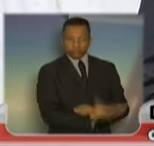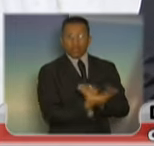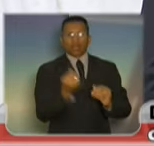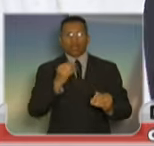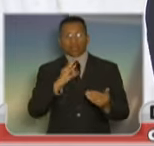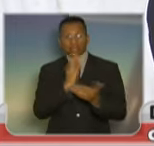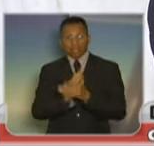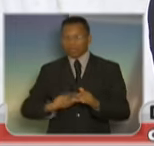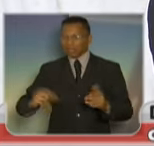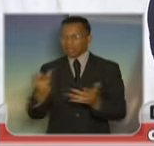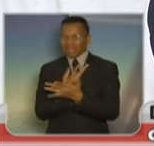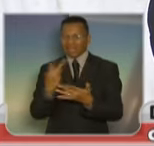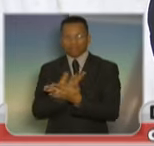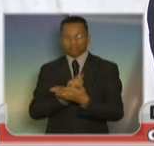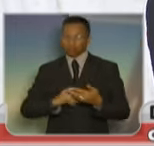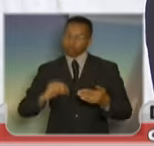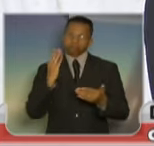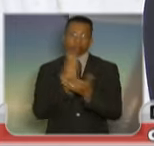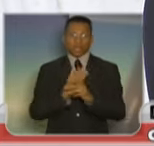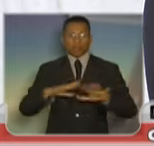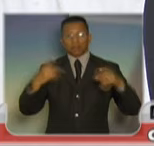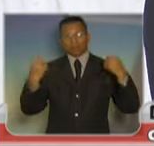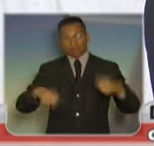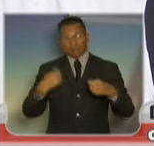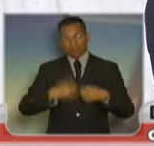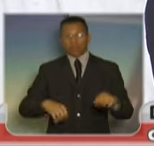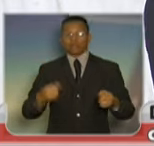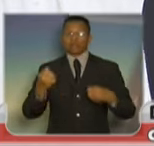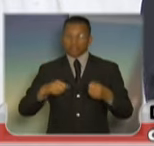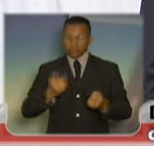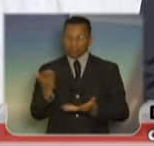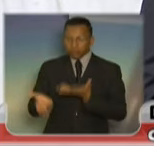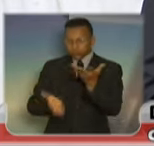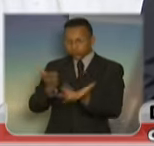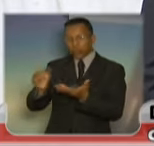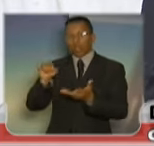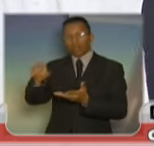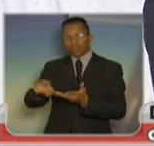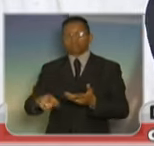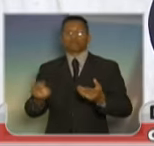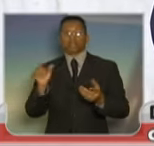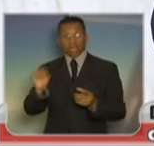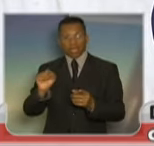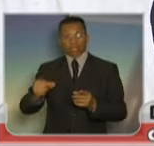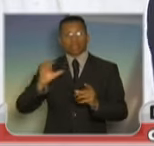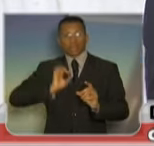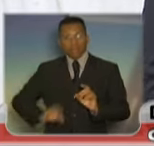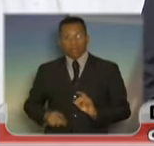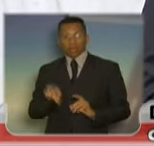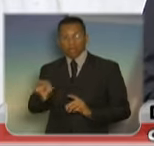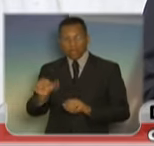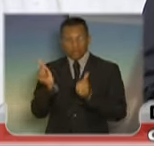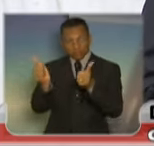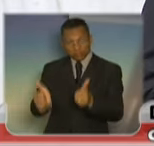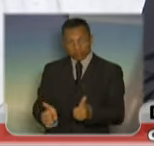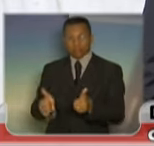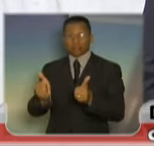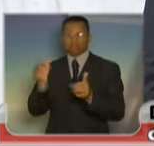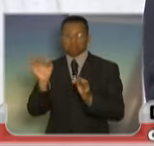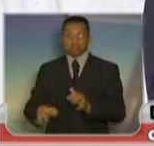tudo que é errado. Nós precisamos valorizar, aumentar o nosso cidadão de bem, valorizar a educação, a saúde, enfim,